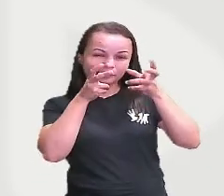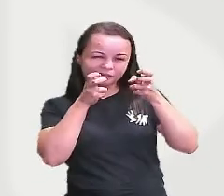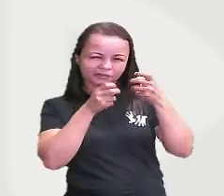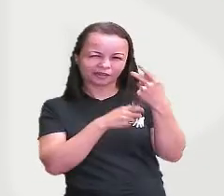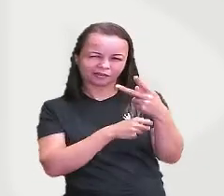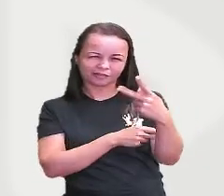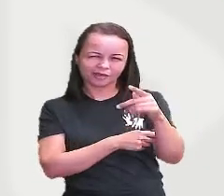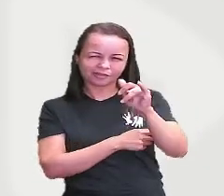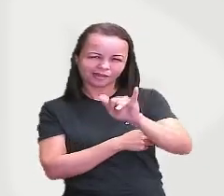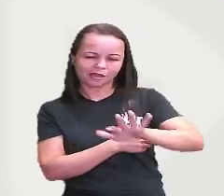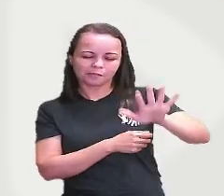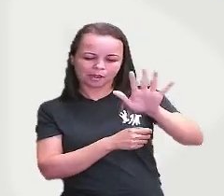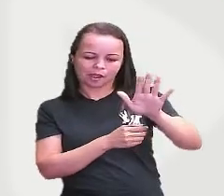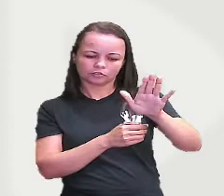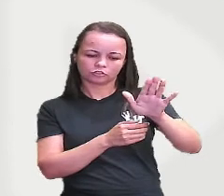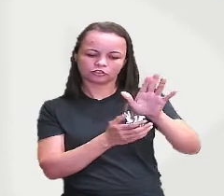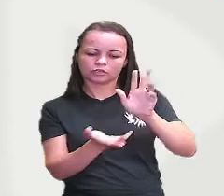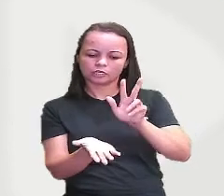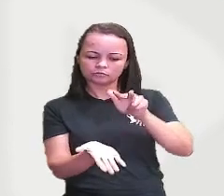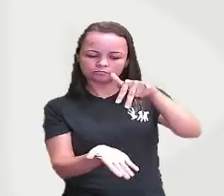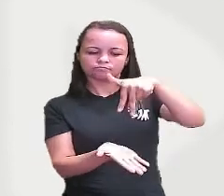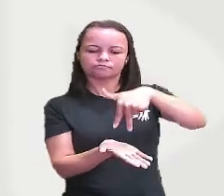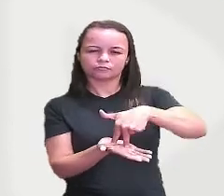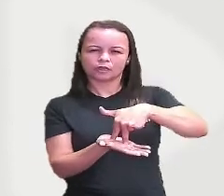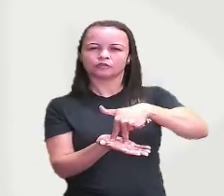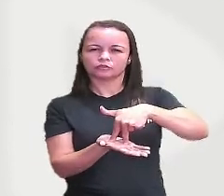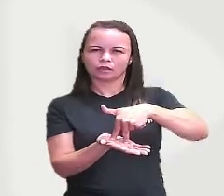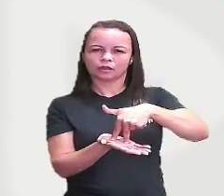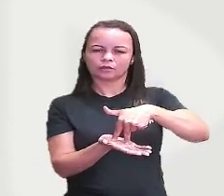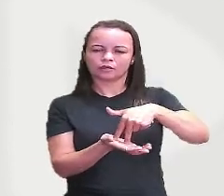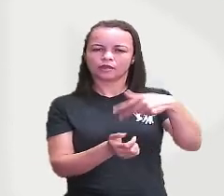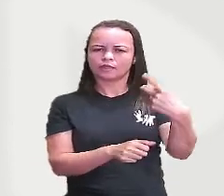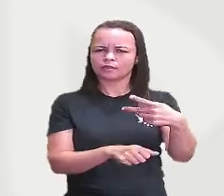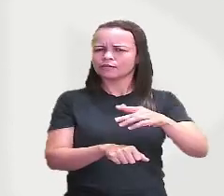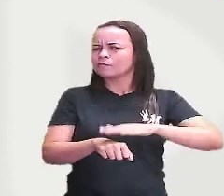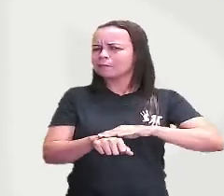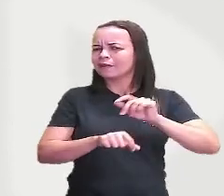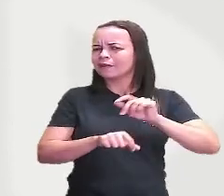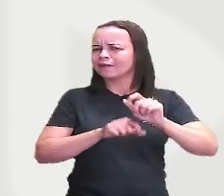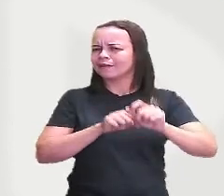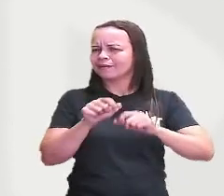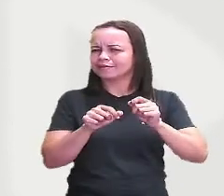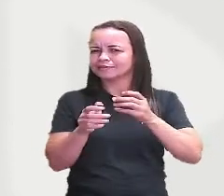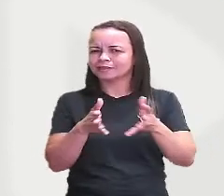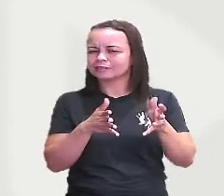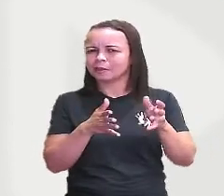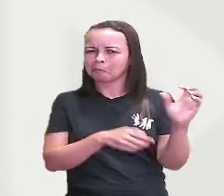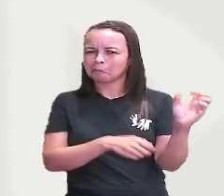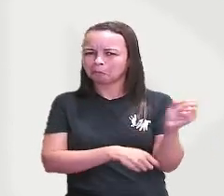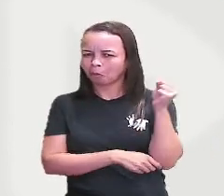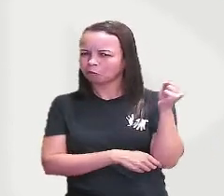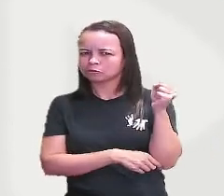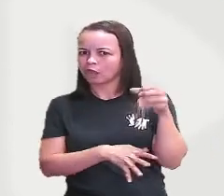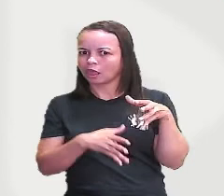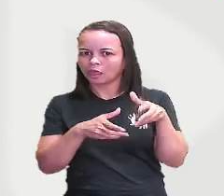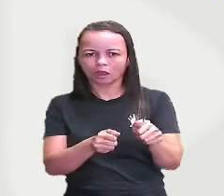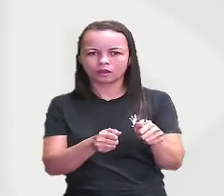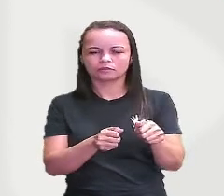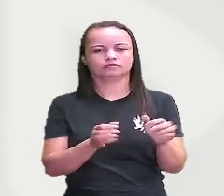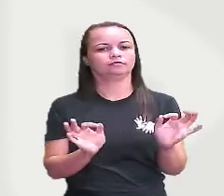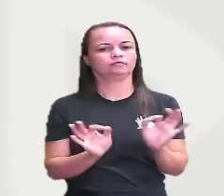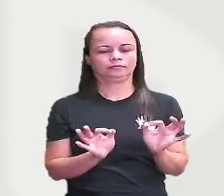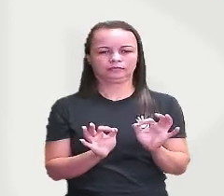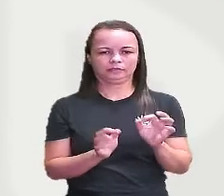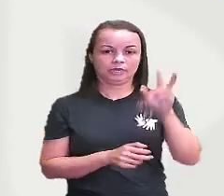está em destaque mas ele nesse momento não detém o poder total lembram-se quando eu